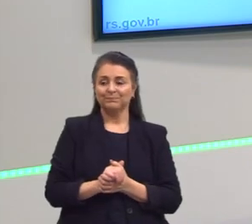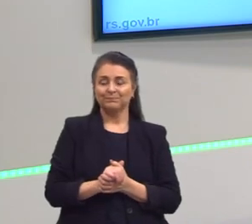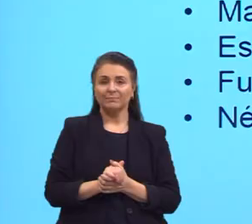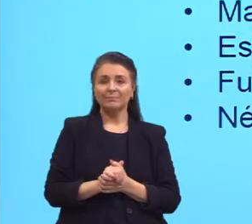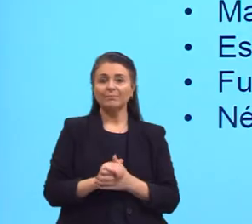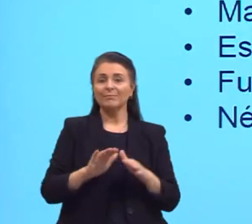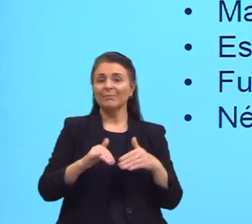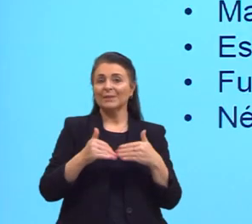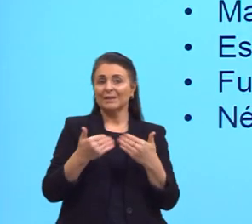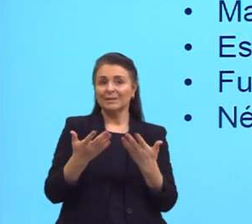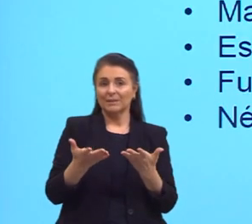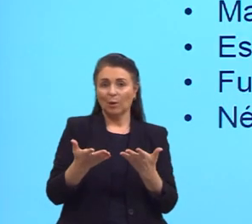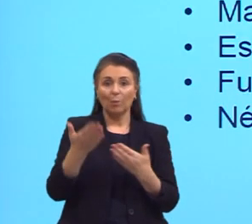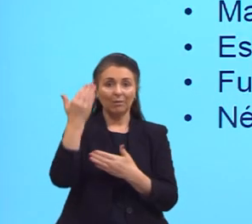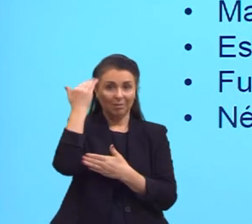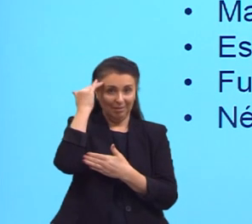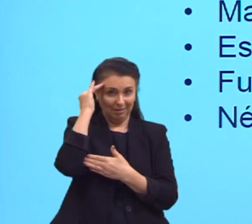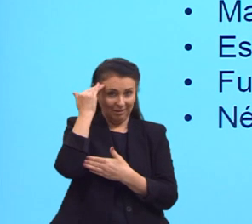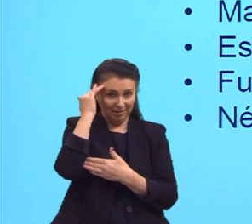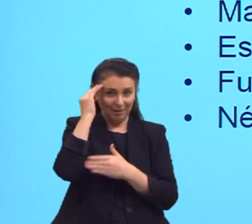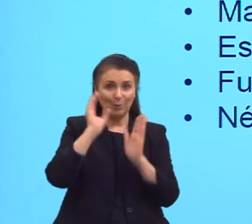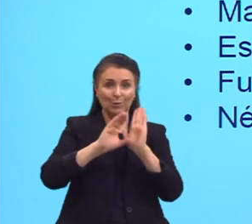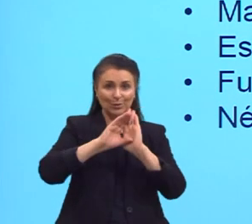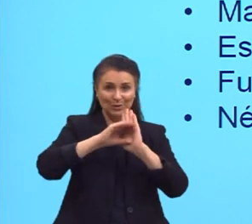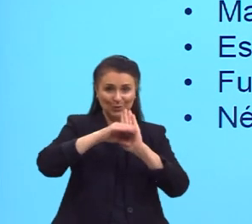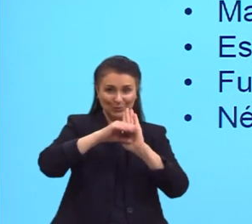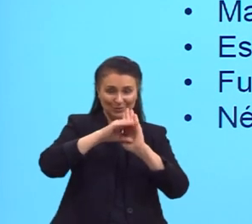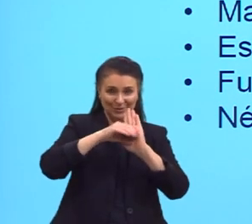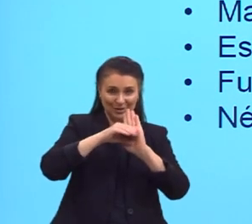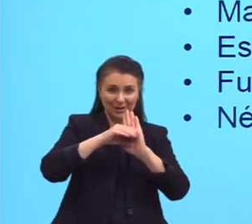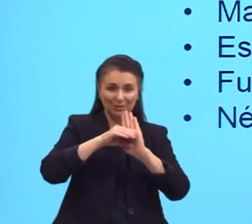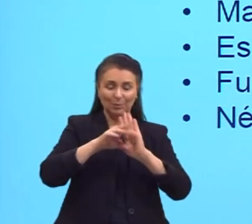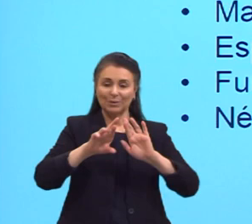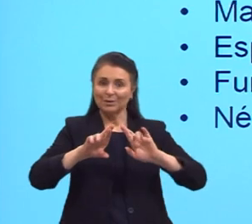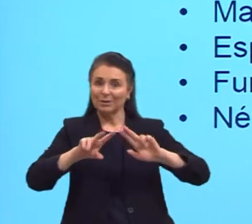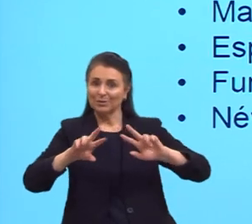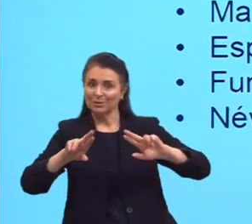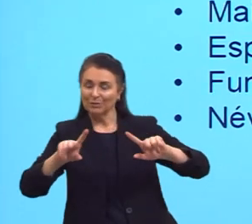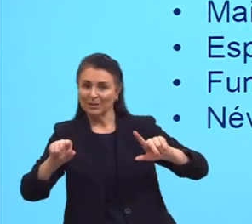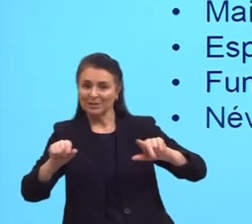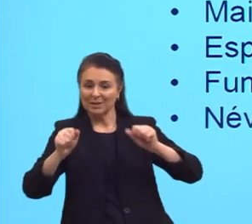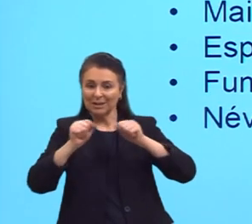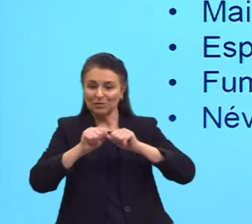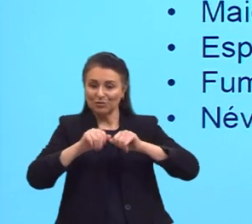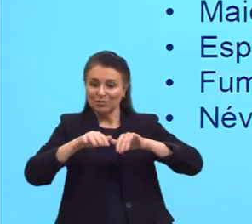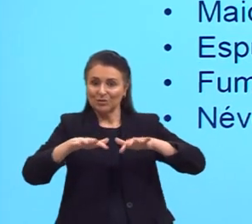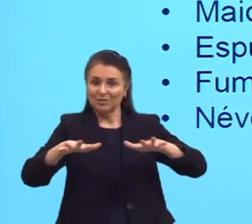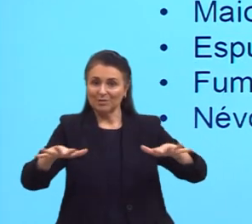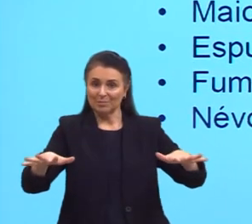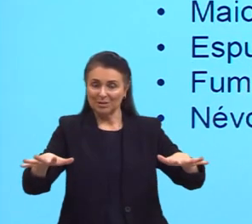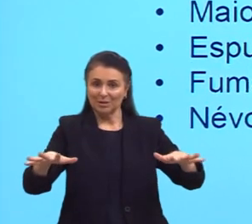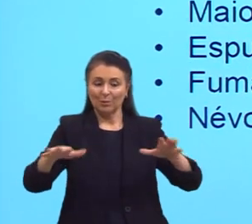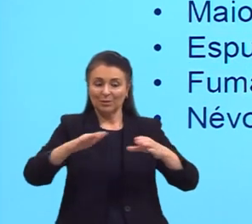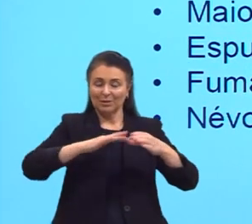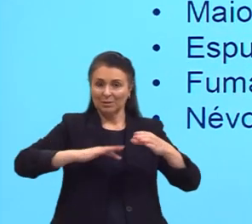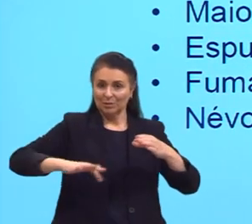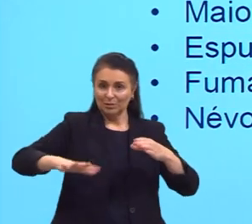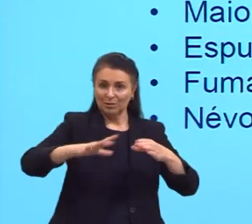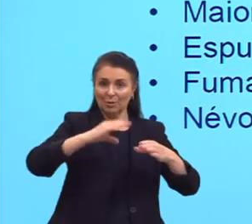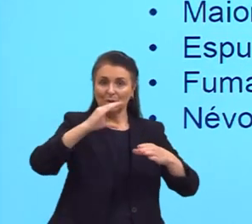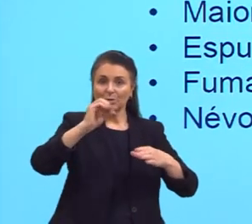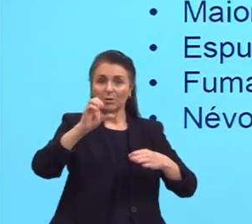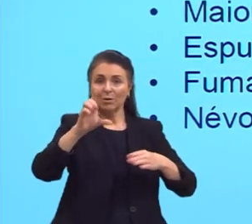Então, entendido esse conceito aí de o que é a diferença das dispersões, das soluções dos